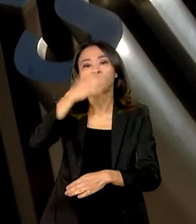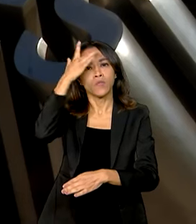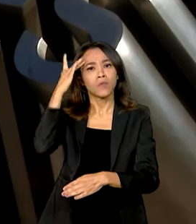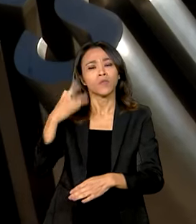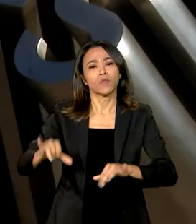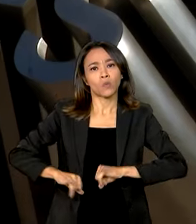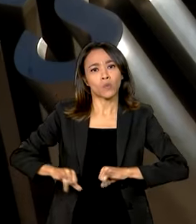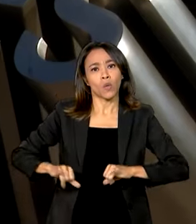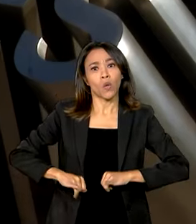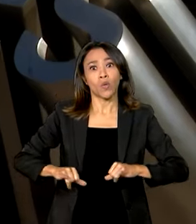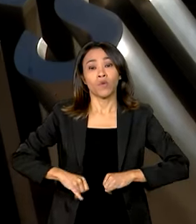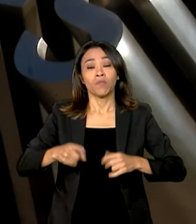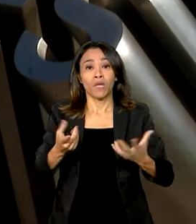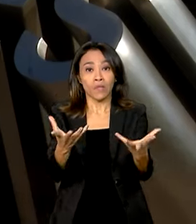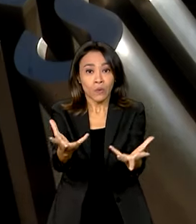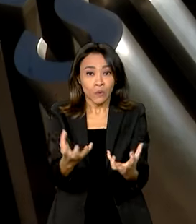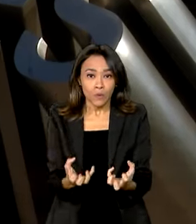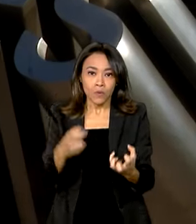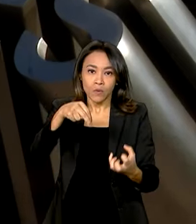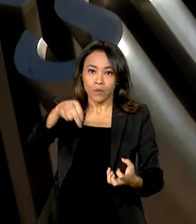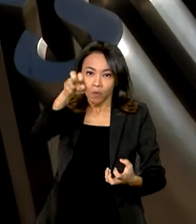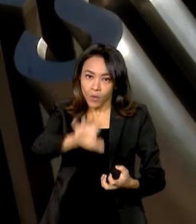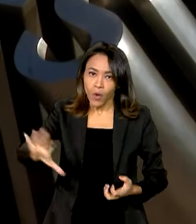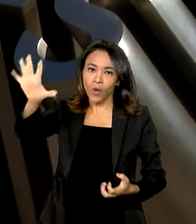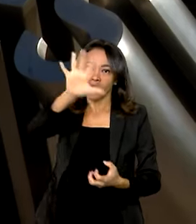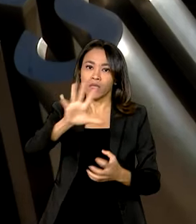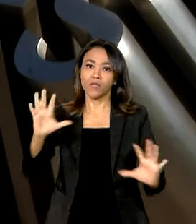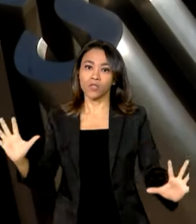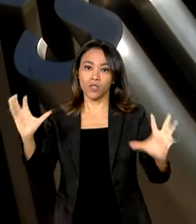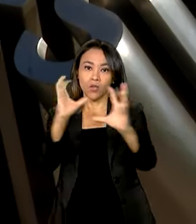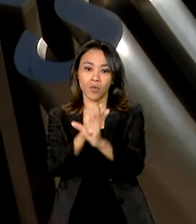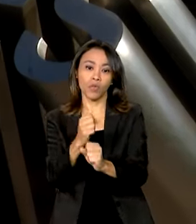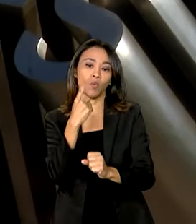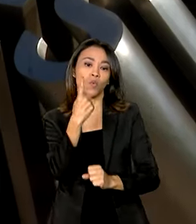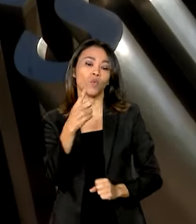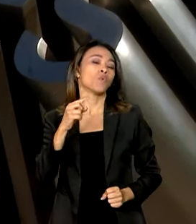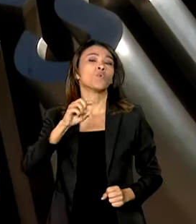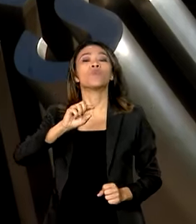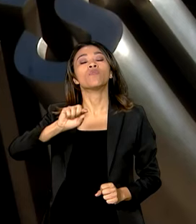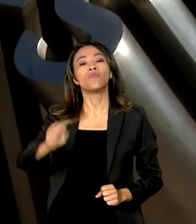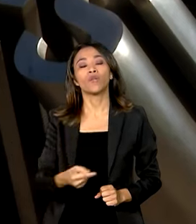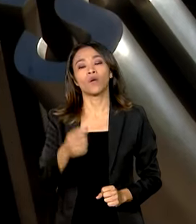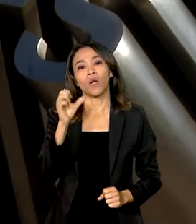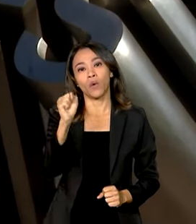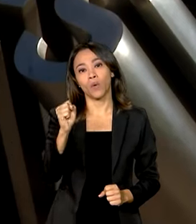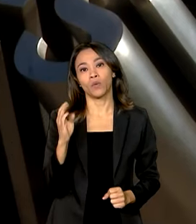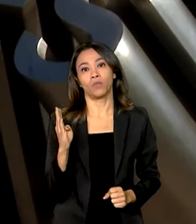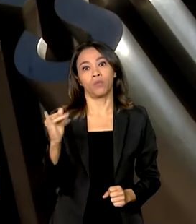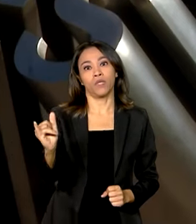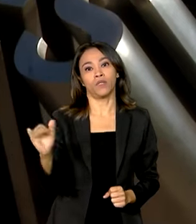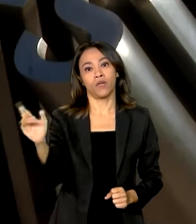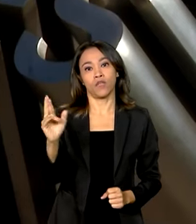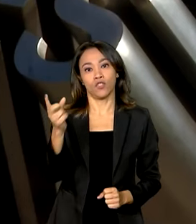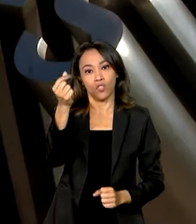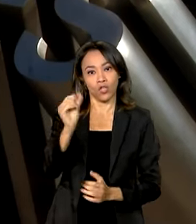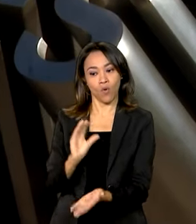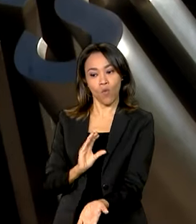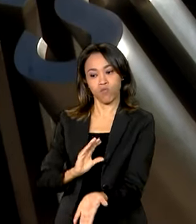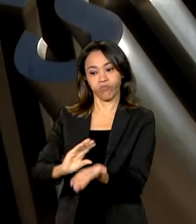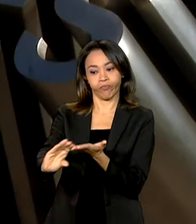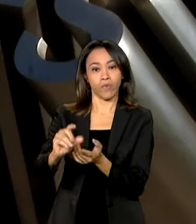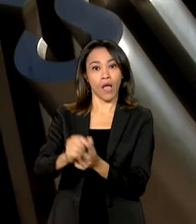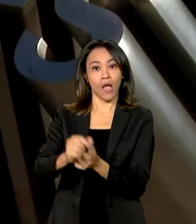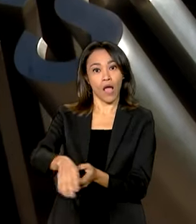Nordeste brasileiro. No total, serão 1,8 bilhão de reais, que serão destinados a